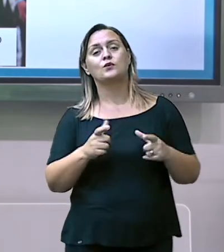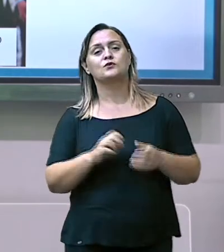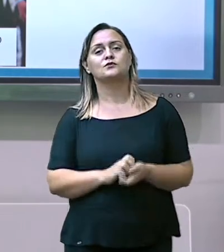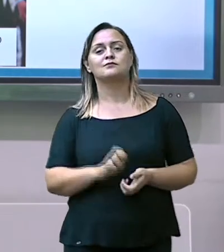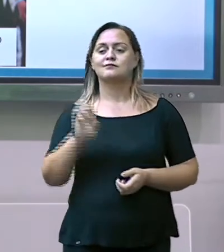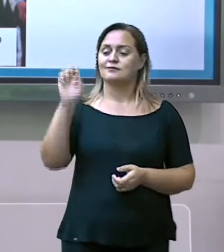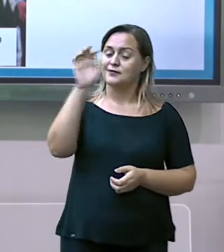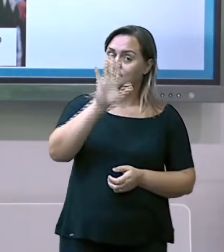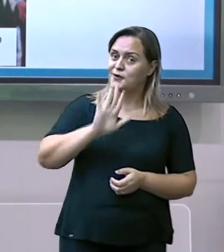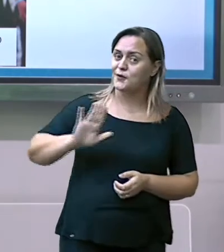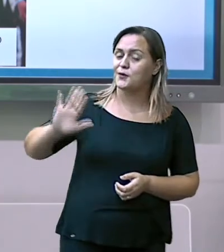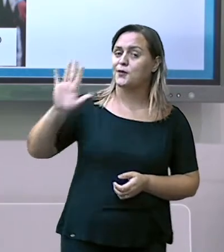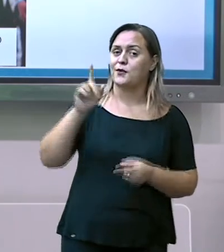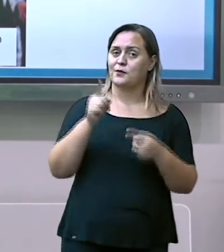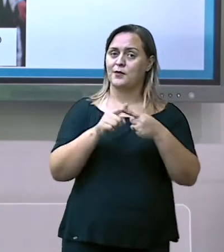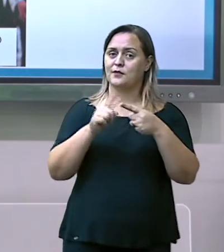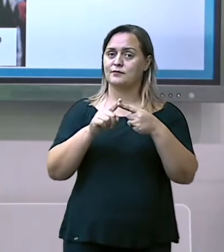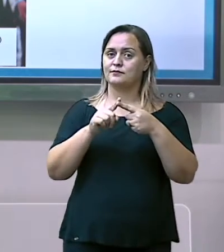África.